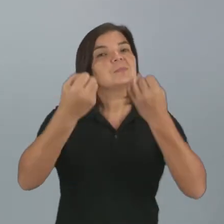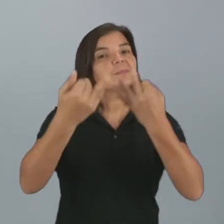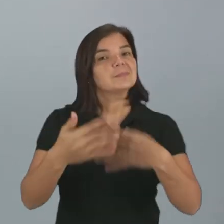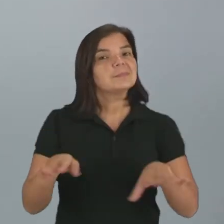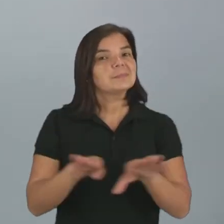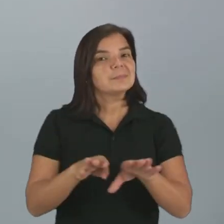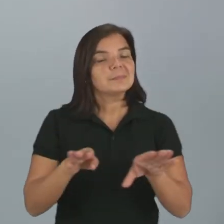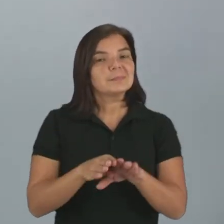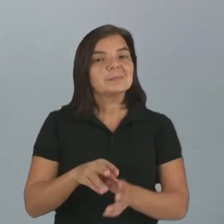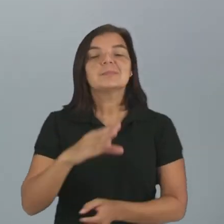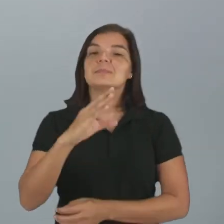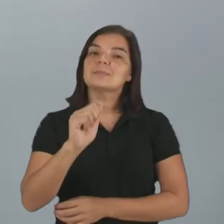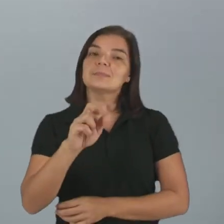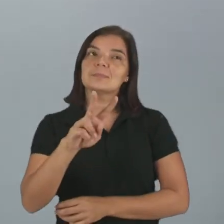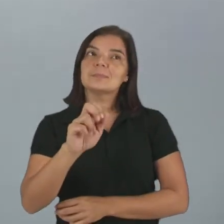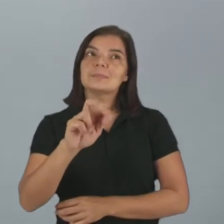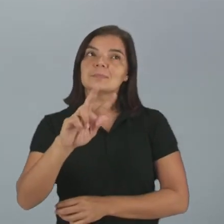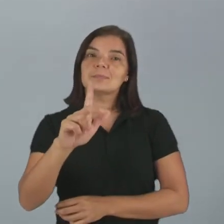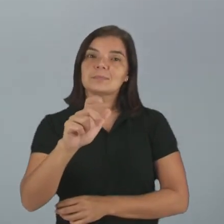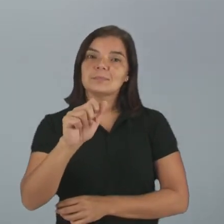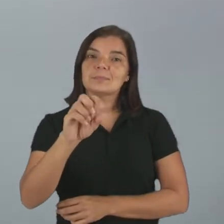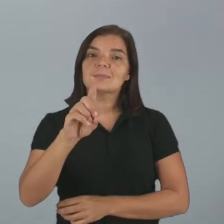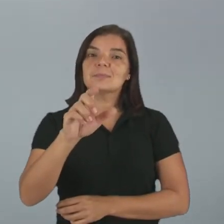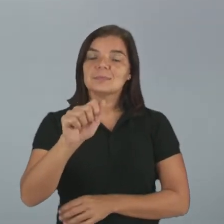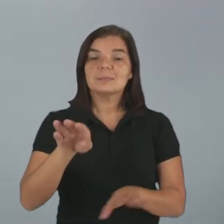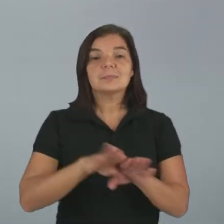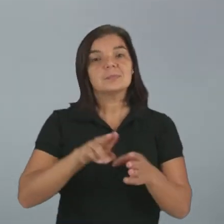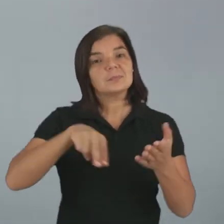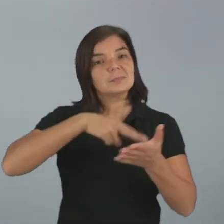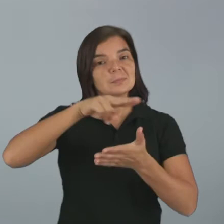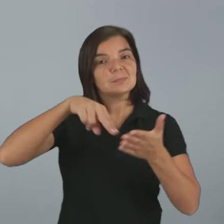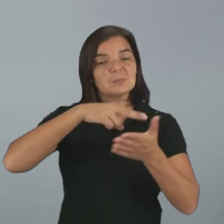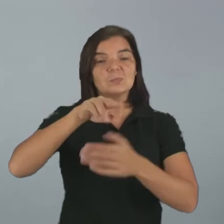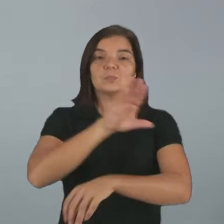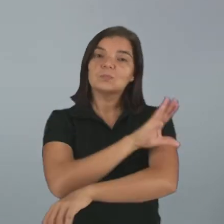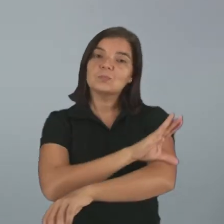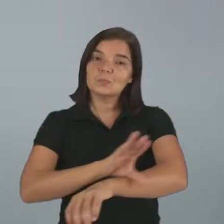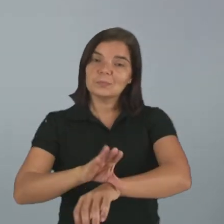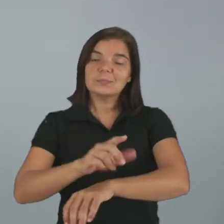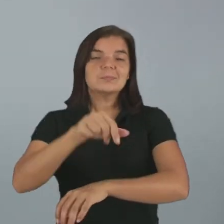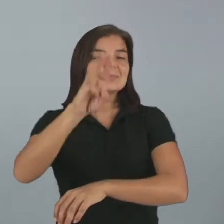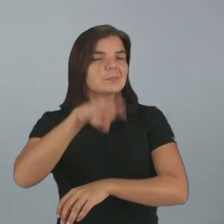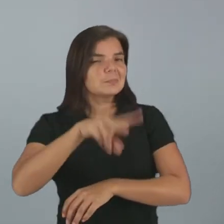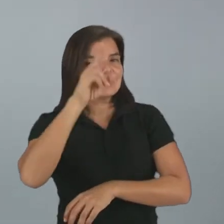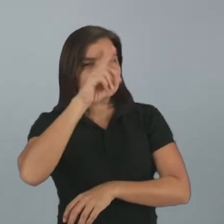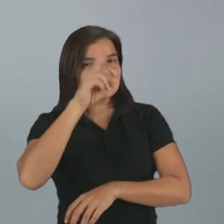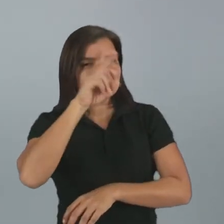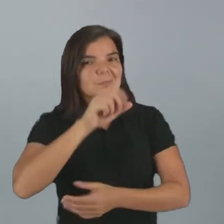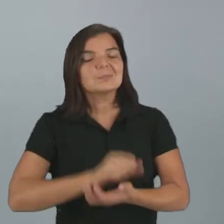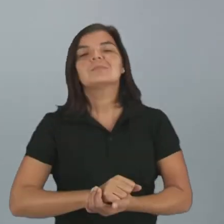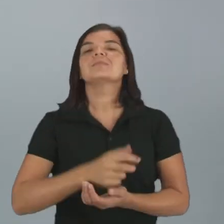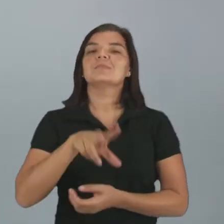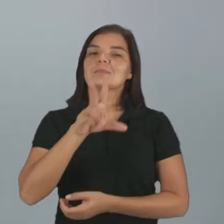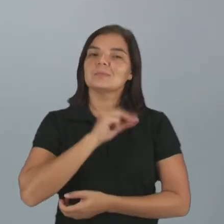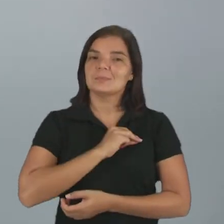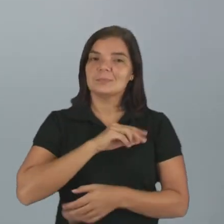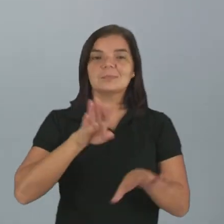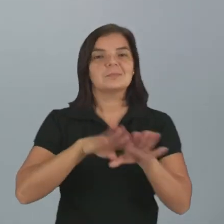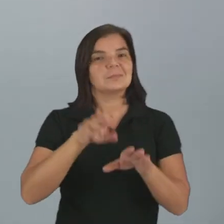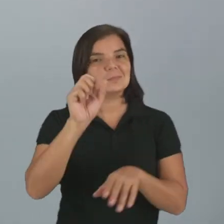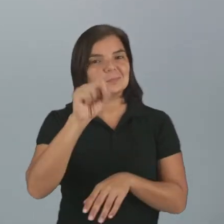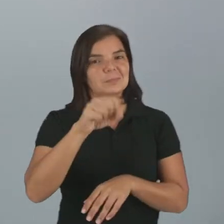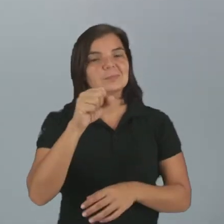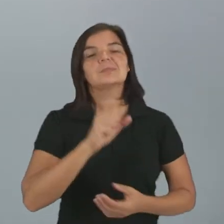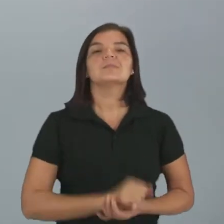da cavalhada, que é uma dança que é de cultura, quem lembra? Portuguesa, isso